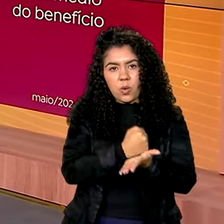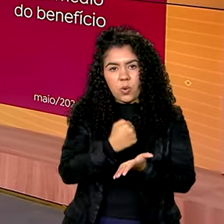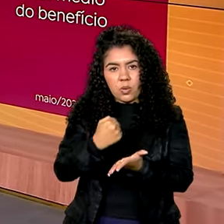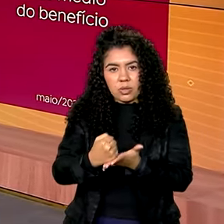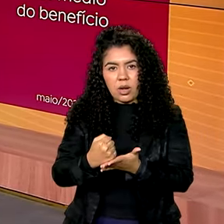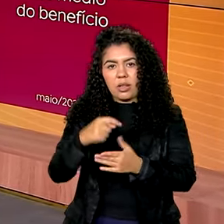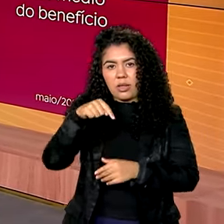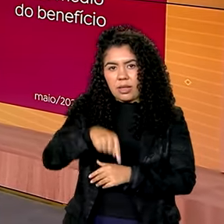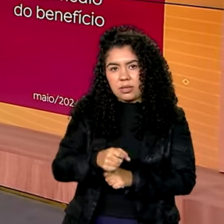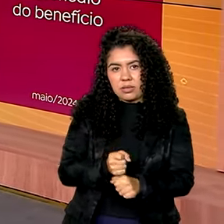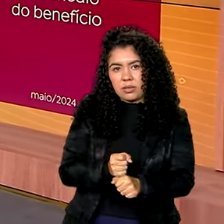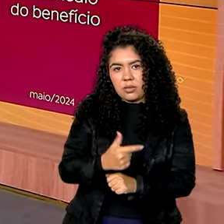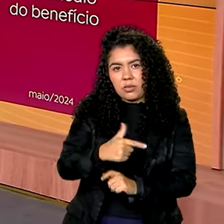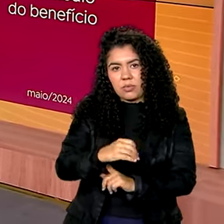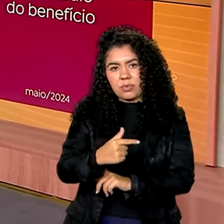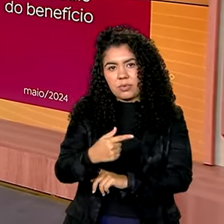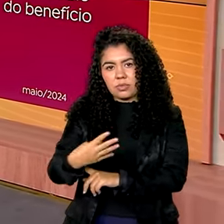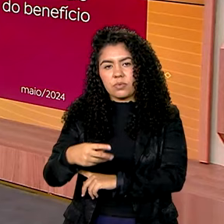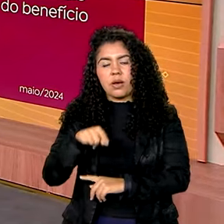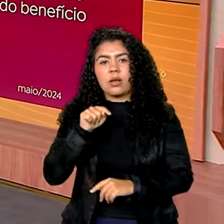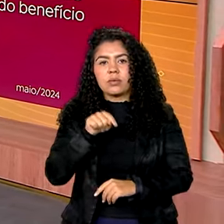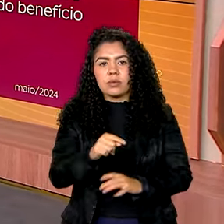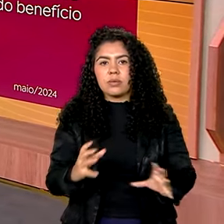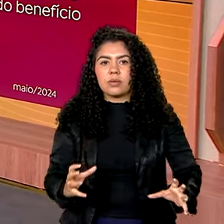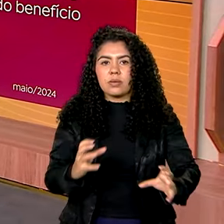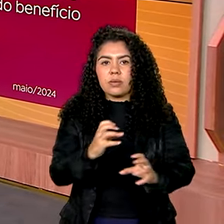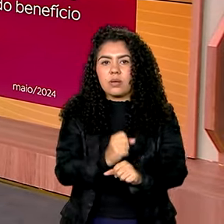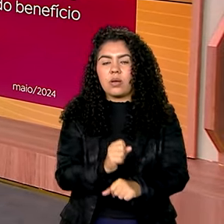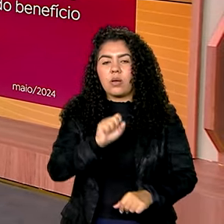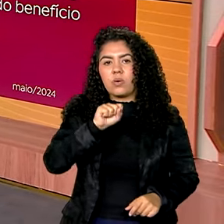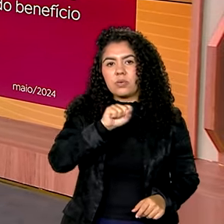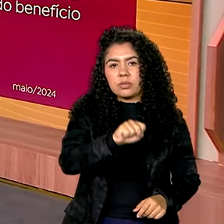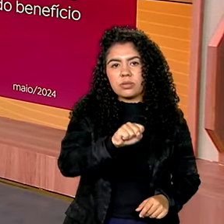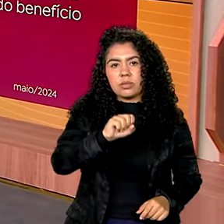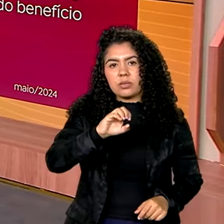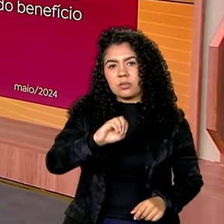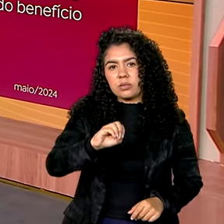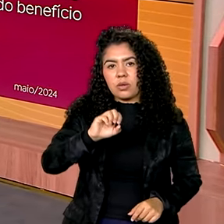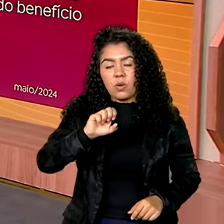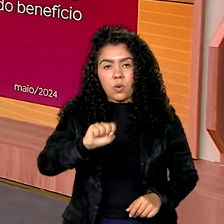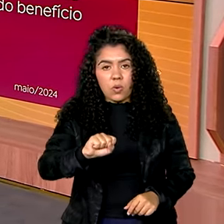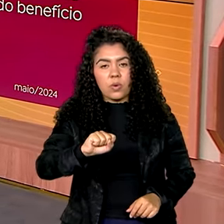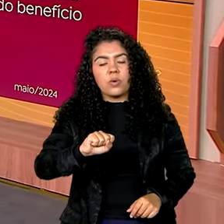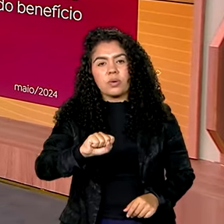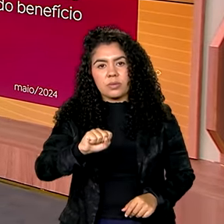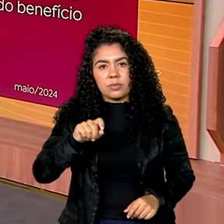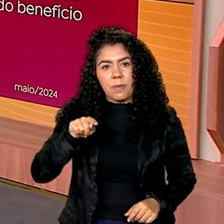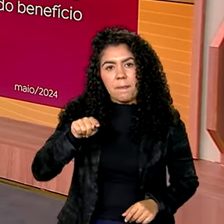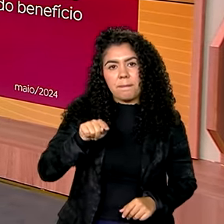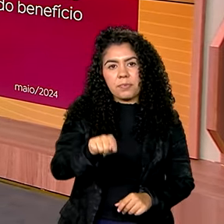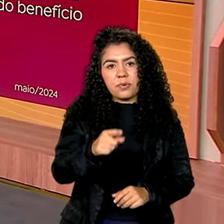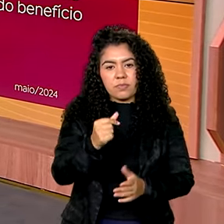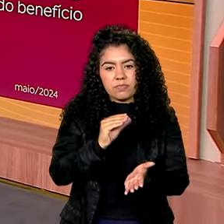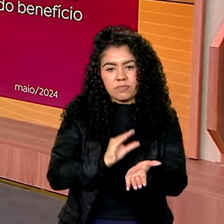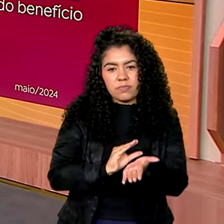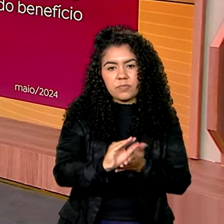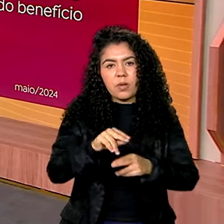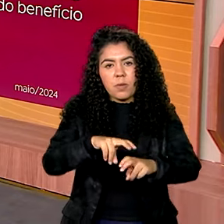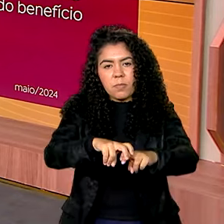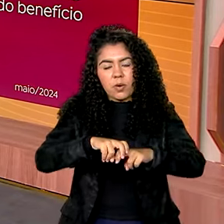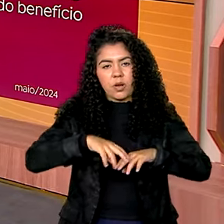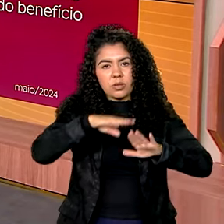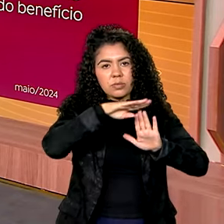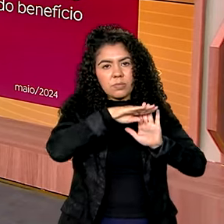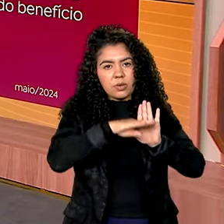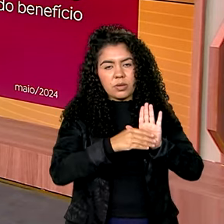Isso representa, né, 884 mil liberados via Pronaf. Tem também